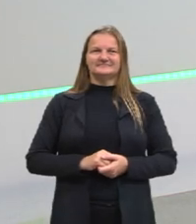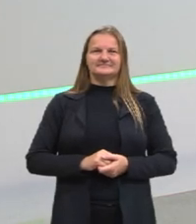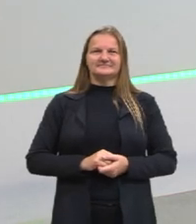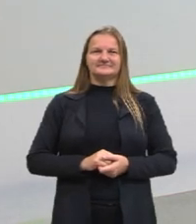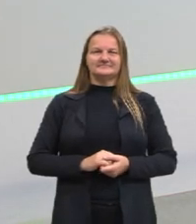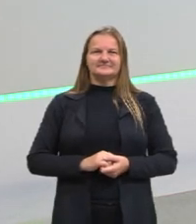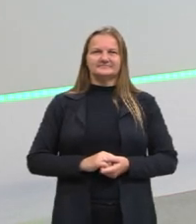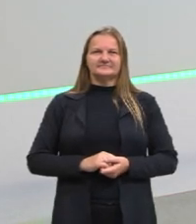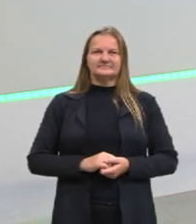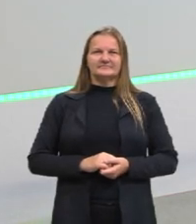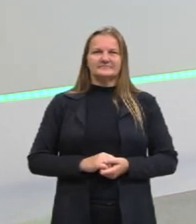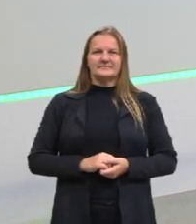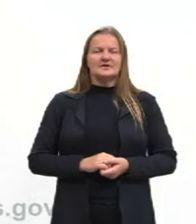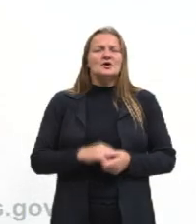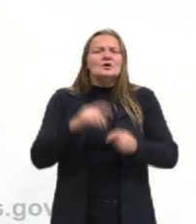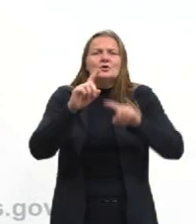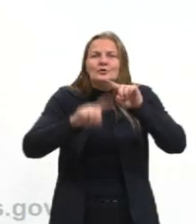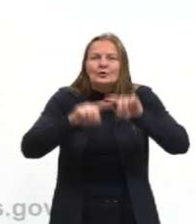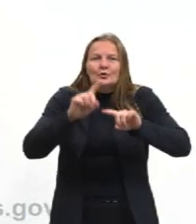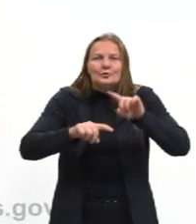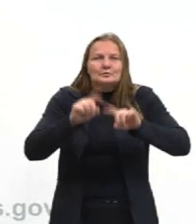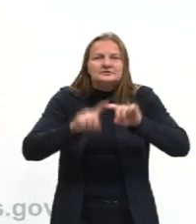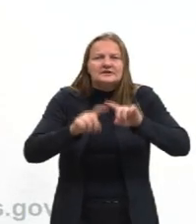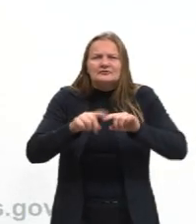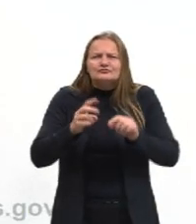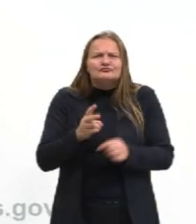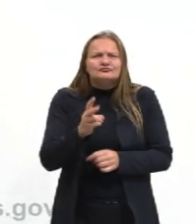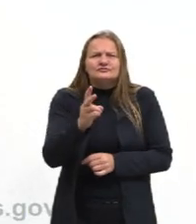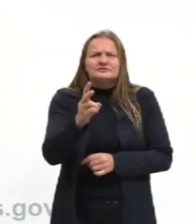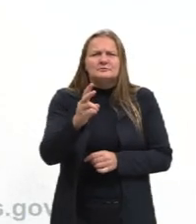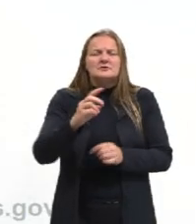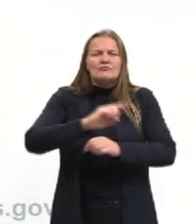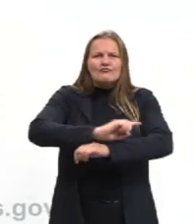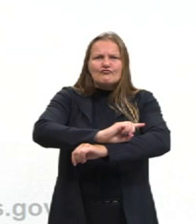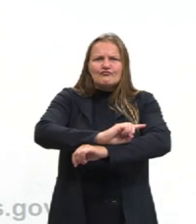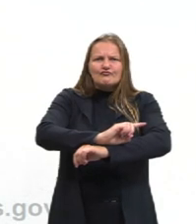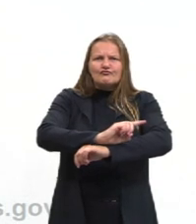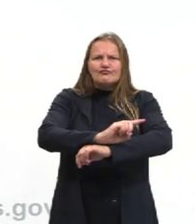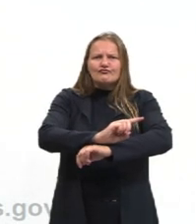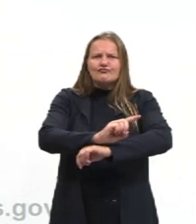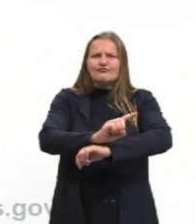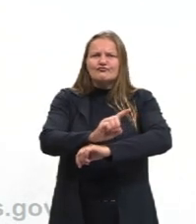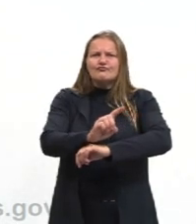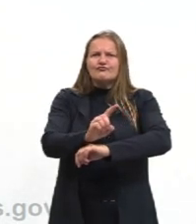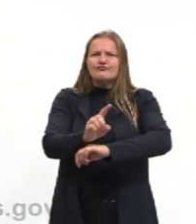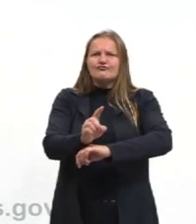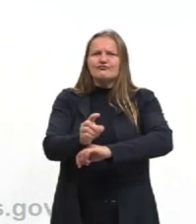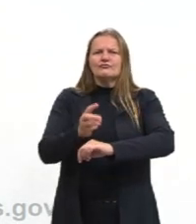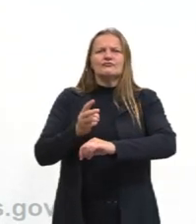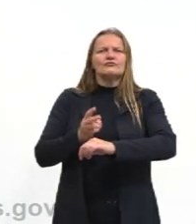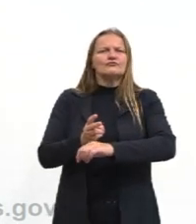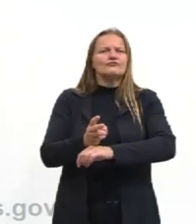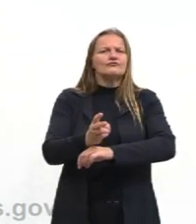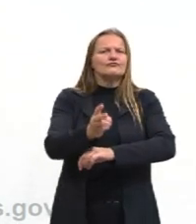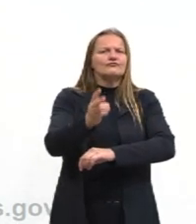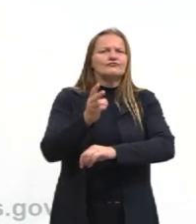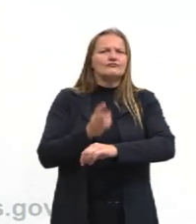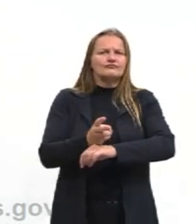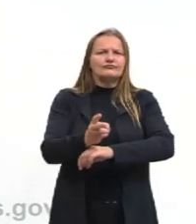Então, todo objeto permanece em velocidade uniforme. O que que quer dizer isso, né?